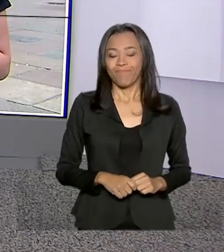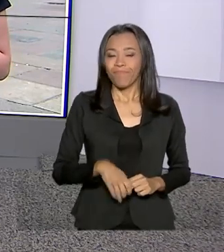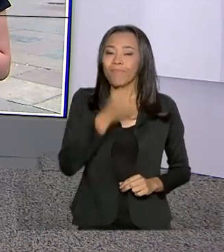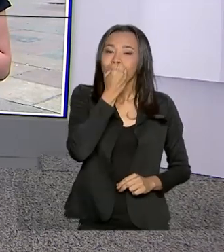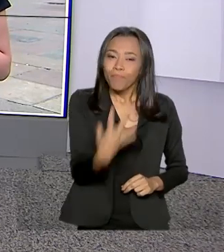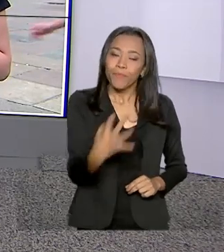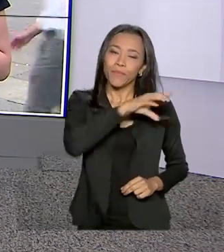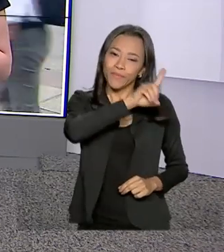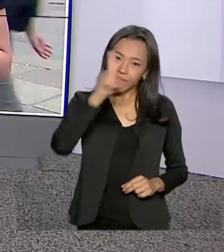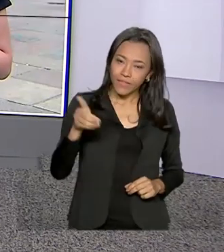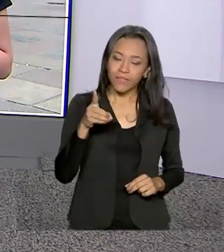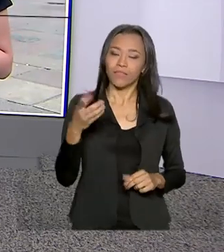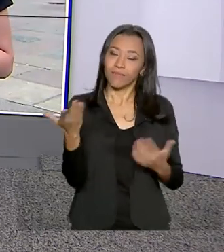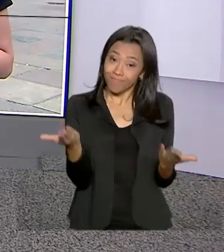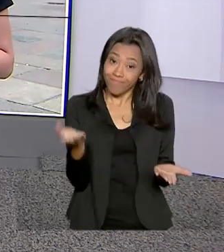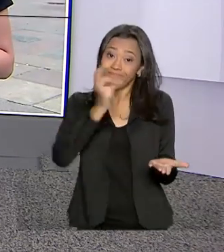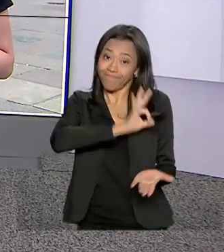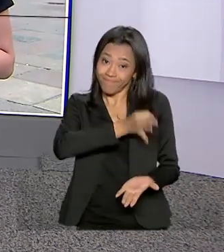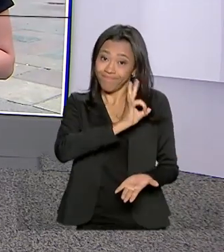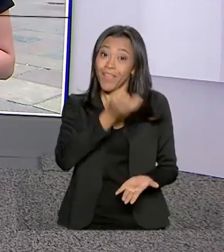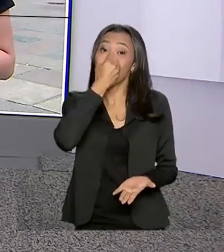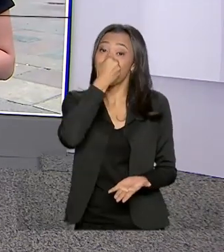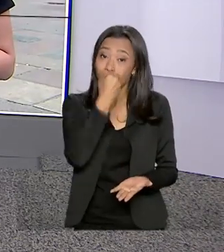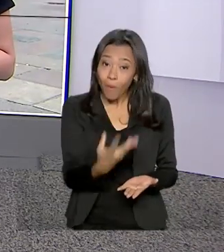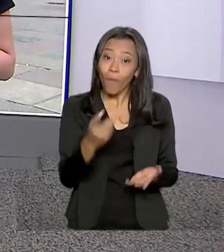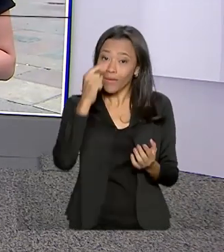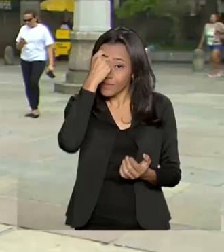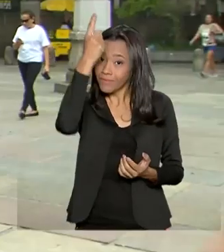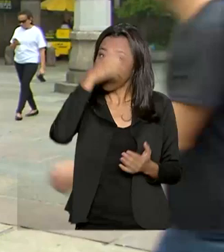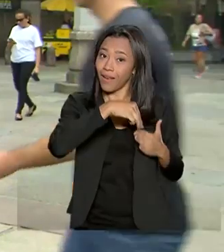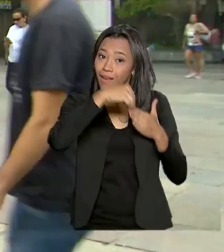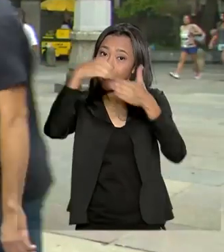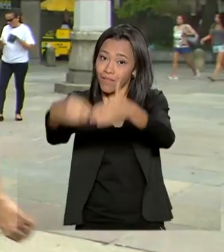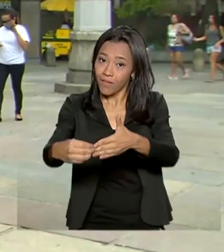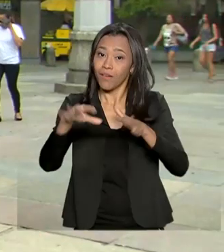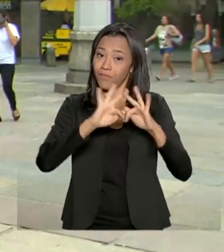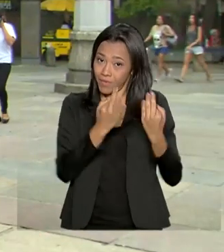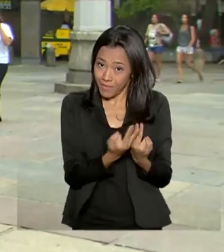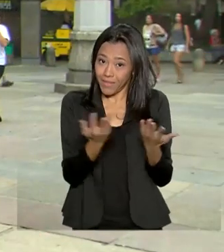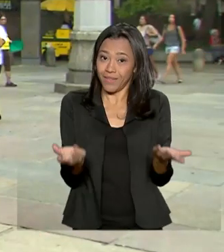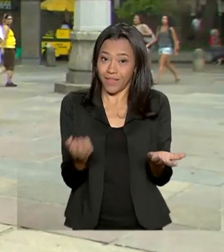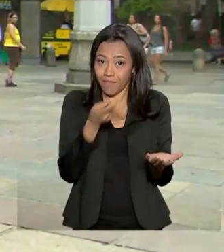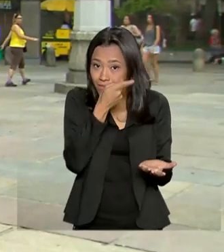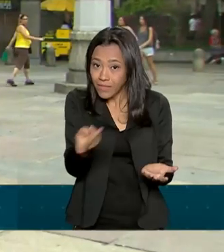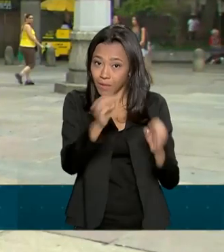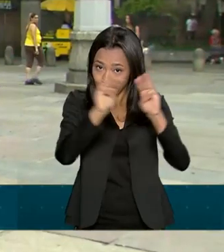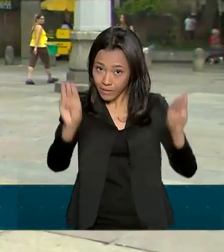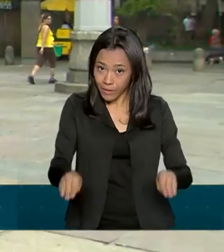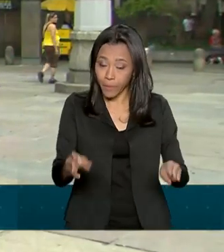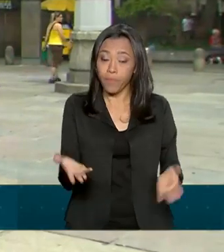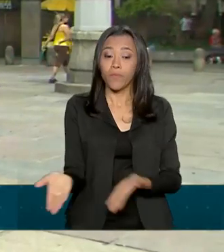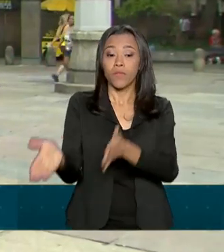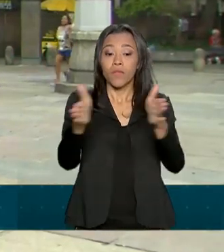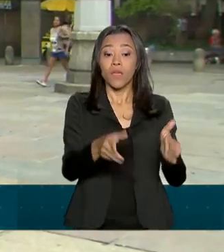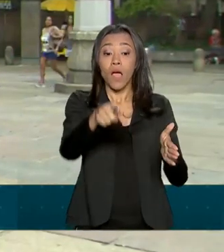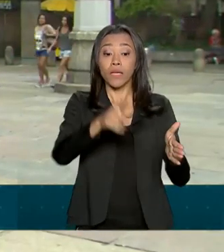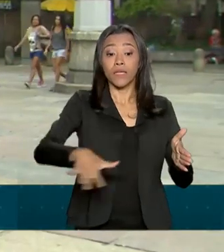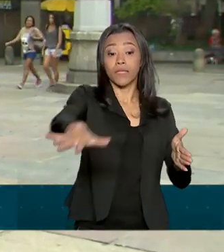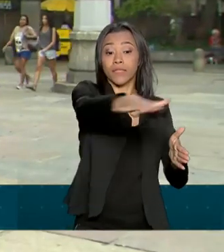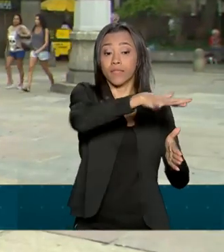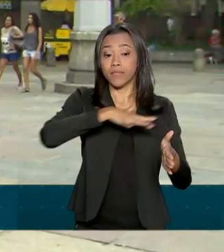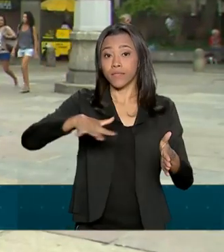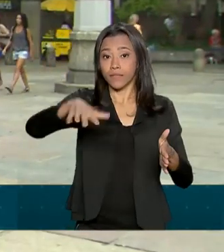Bom dia, Carla. Então, é isso mesmo, é um bom programa para levar a família. A gente está aqui no Palácio do Catete, que é onde